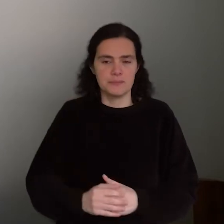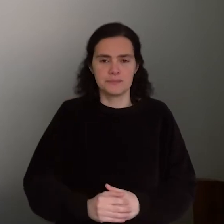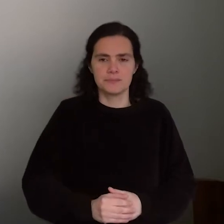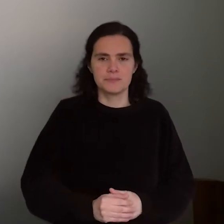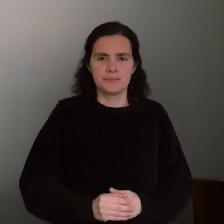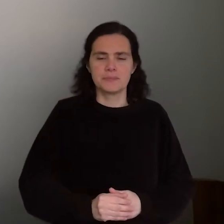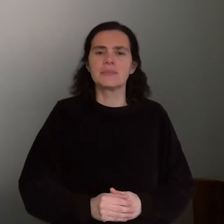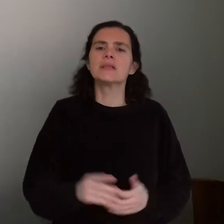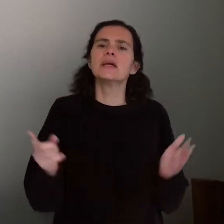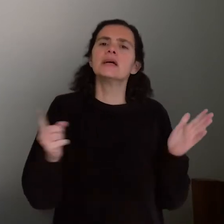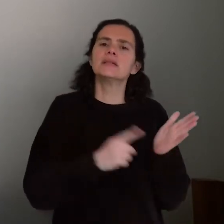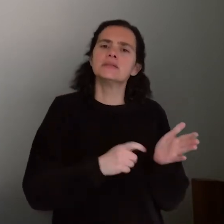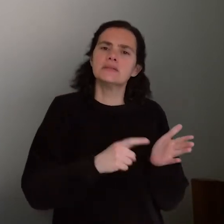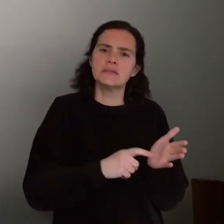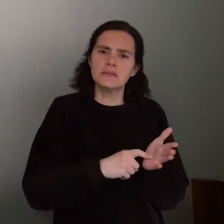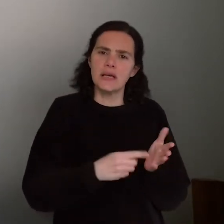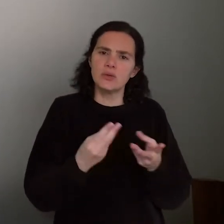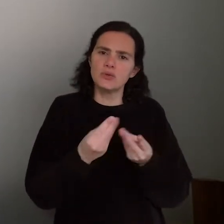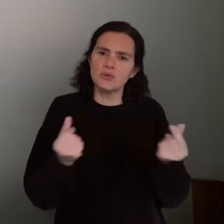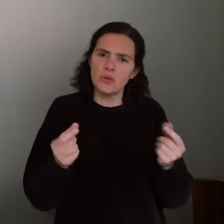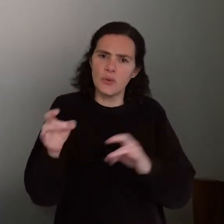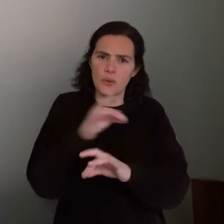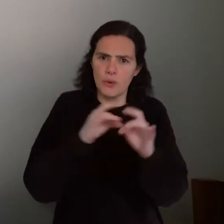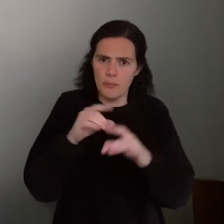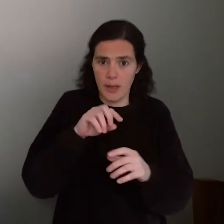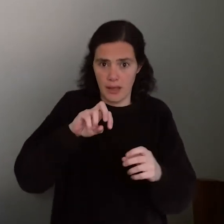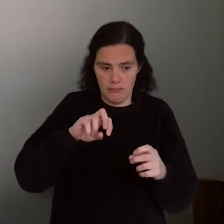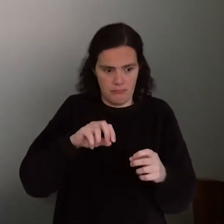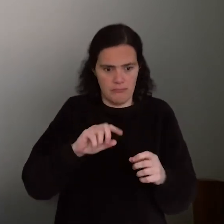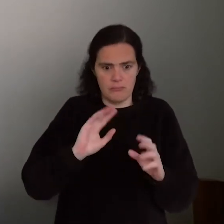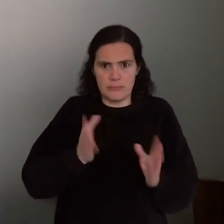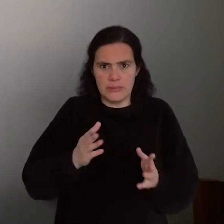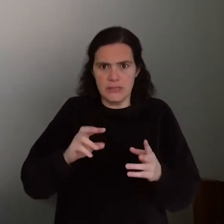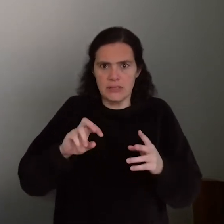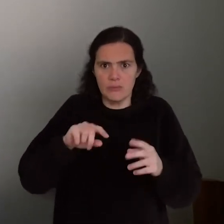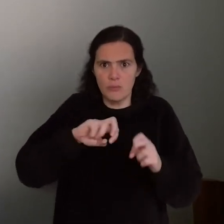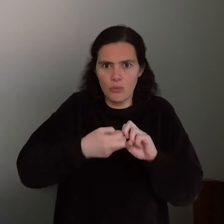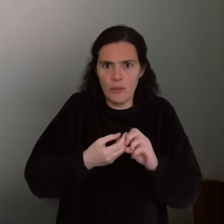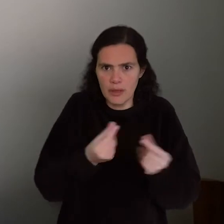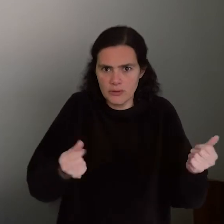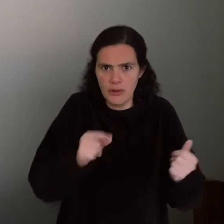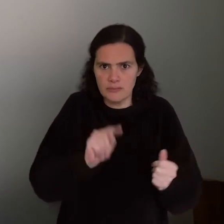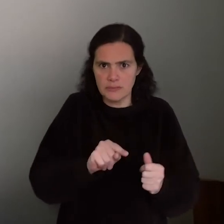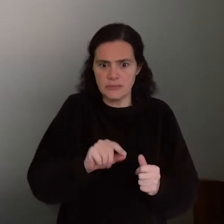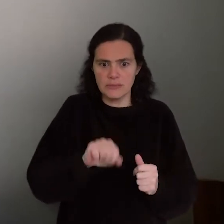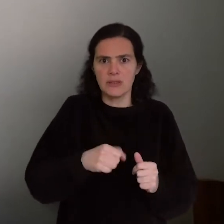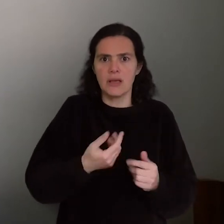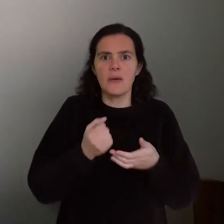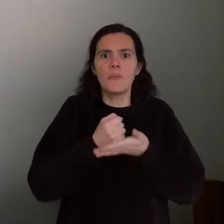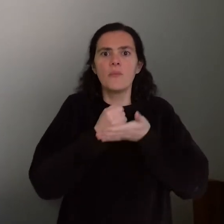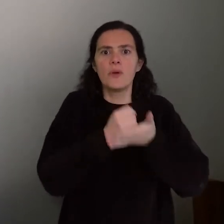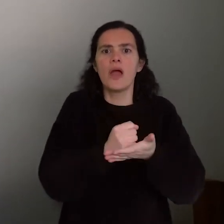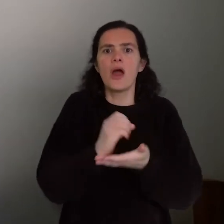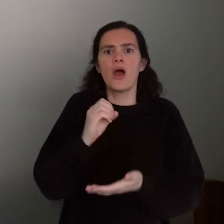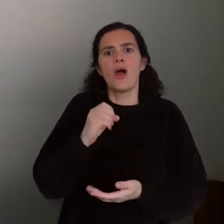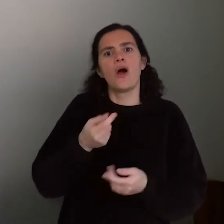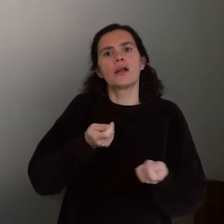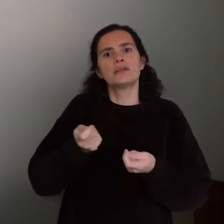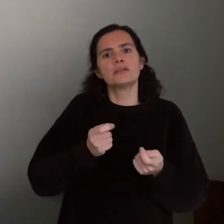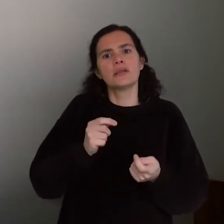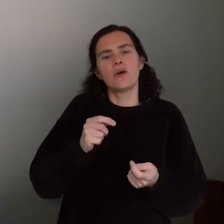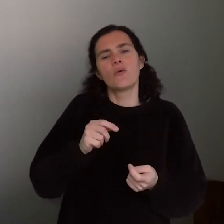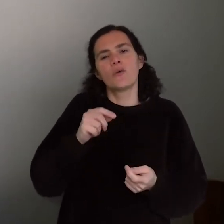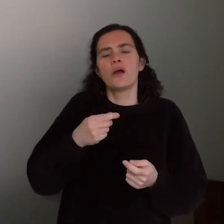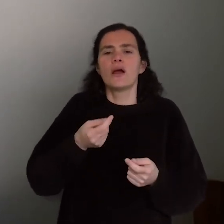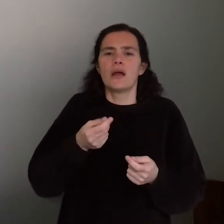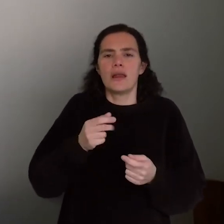É necessário encontrar uma solução europeia para este problema e é necessário apoiar as organizações não-governamentais e oferecer-lhes